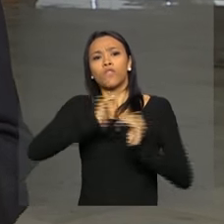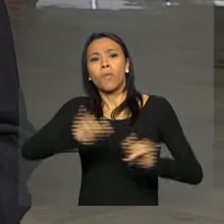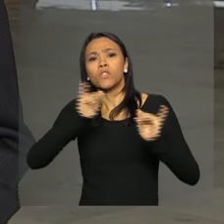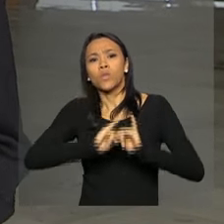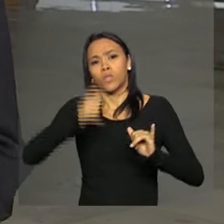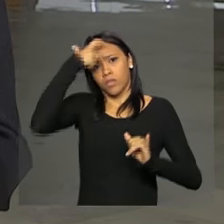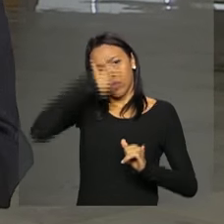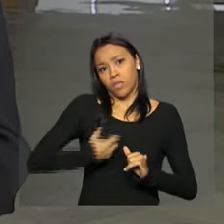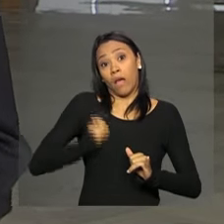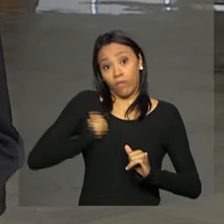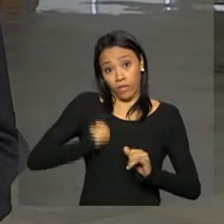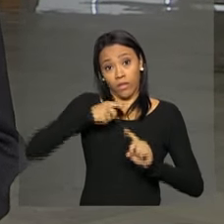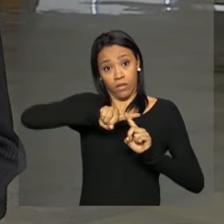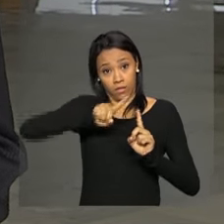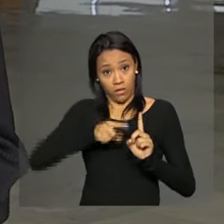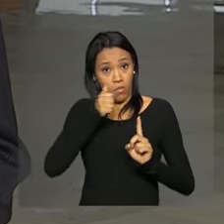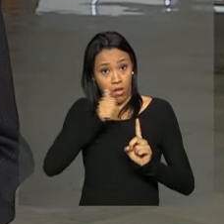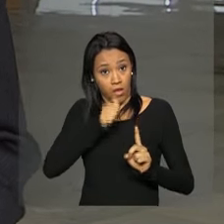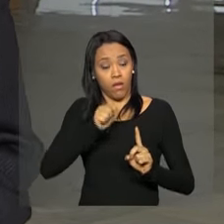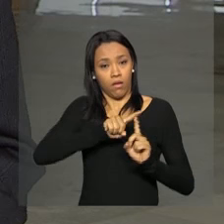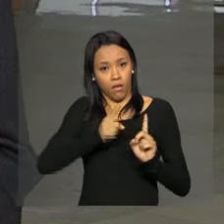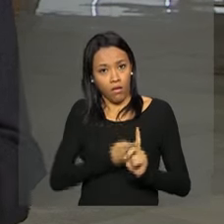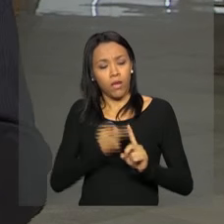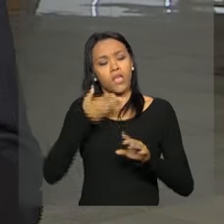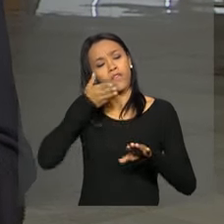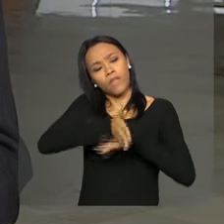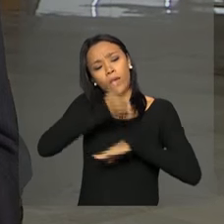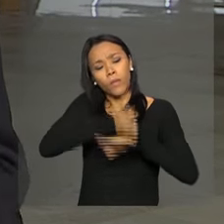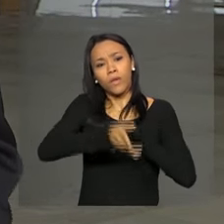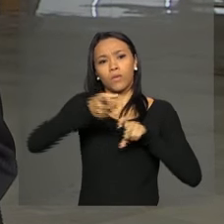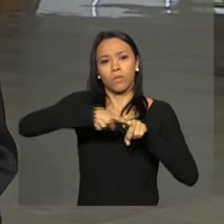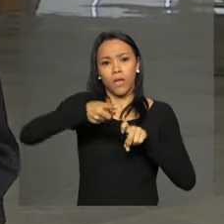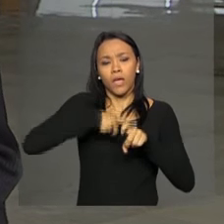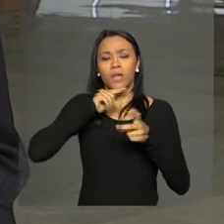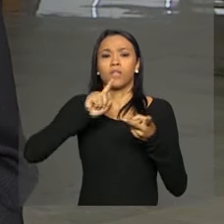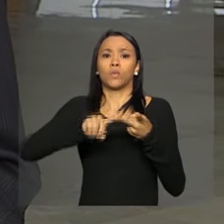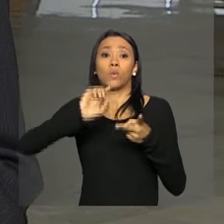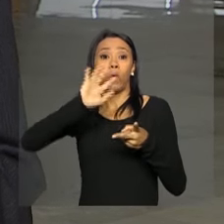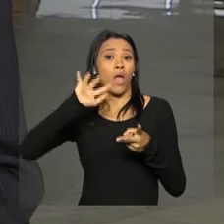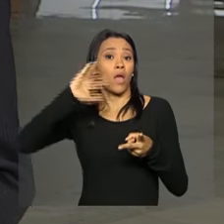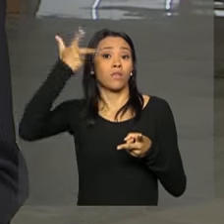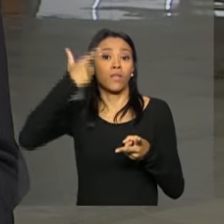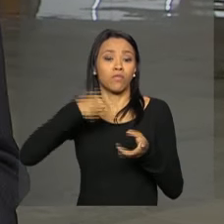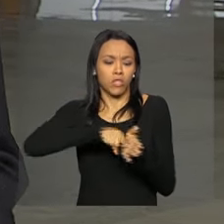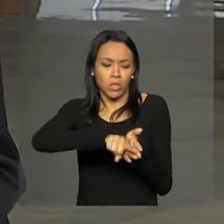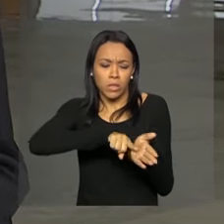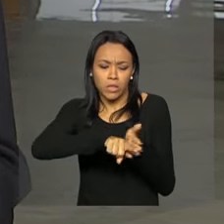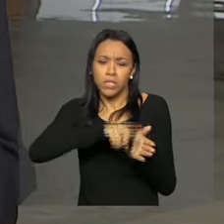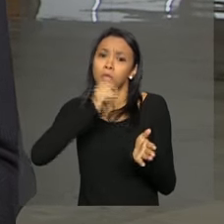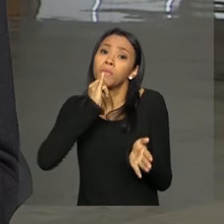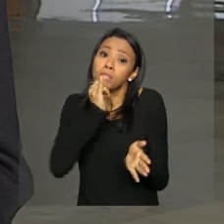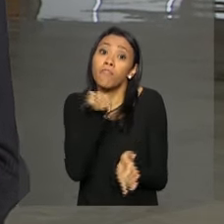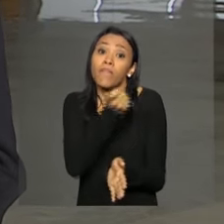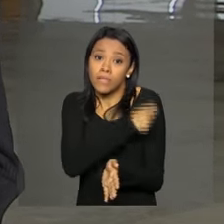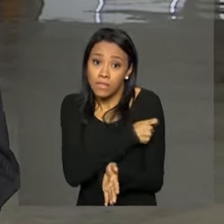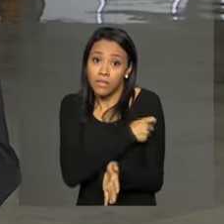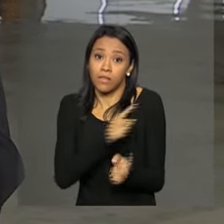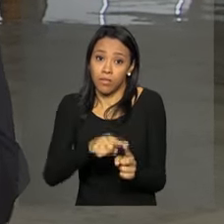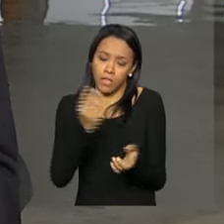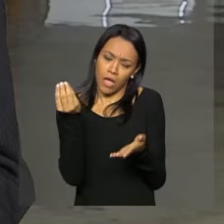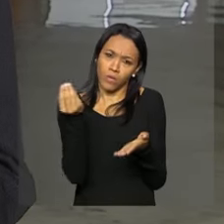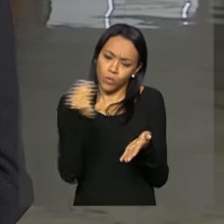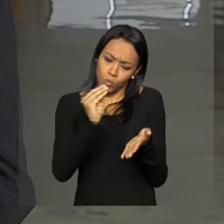como, por exemplo, o registro das consultas médicas, do resultado de exames e de vacinas, por exemplo. Agora, a nova